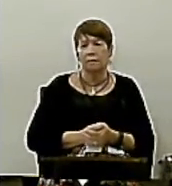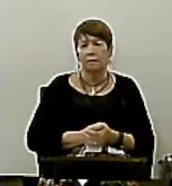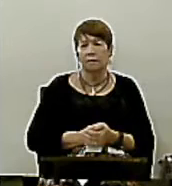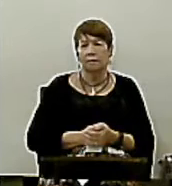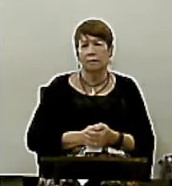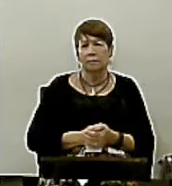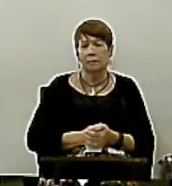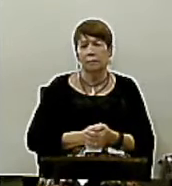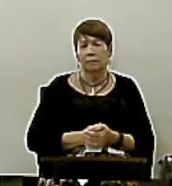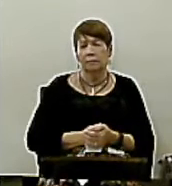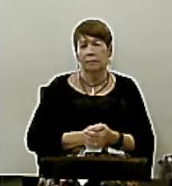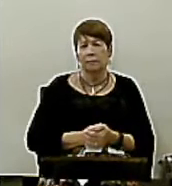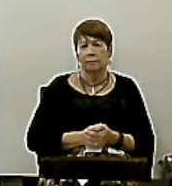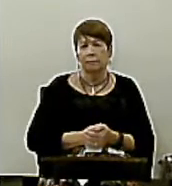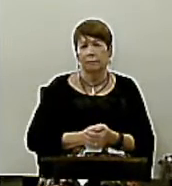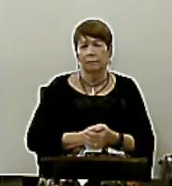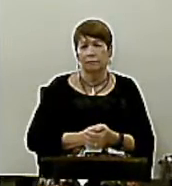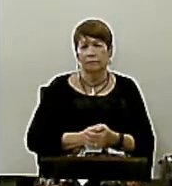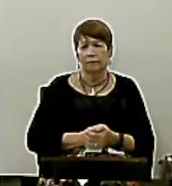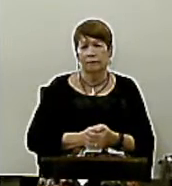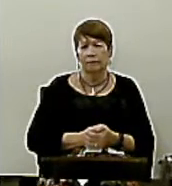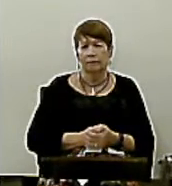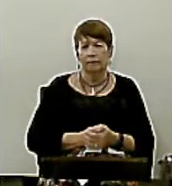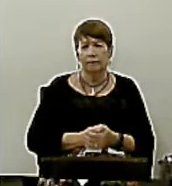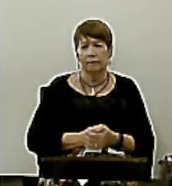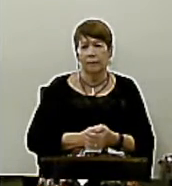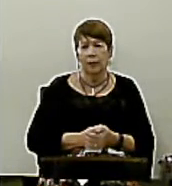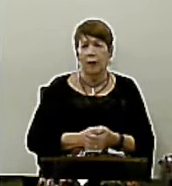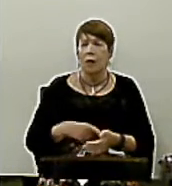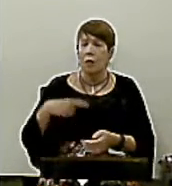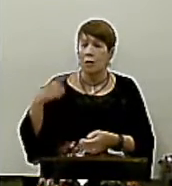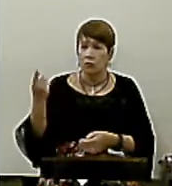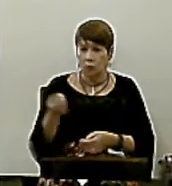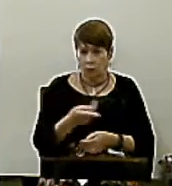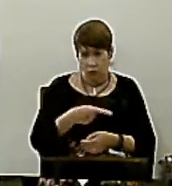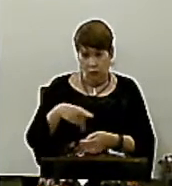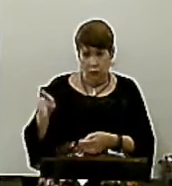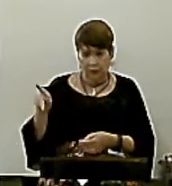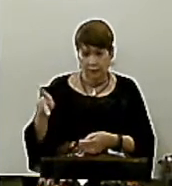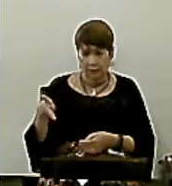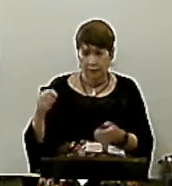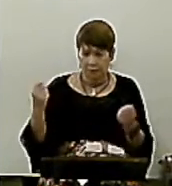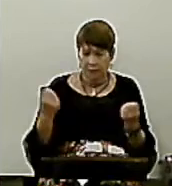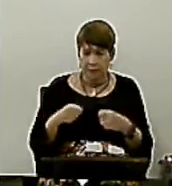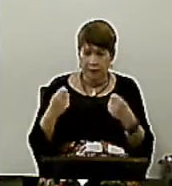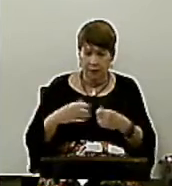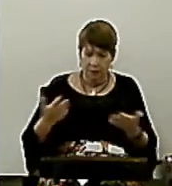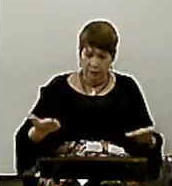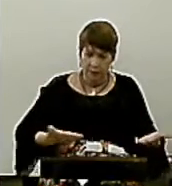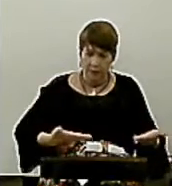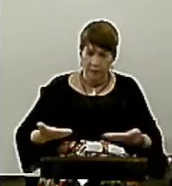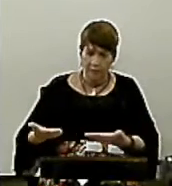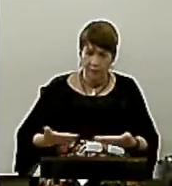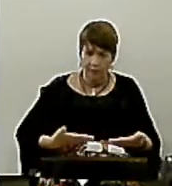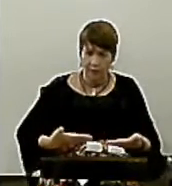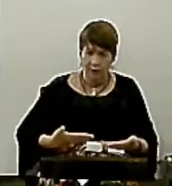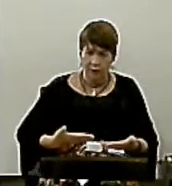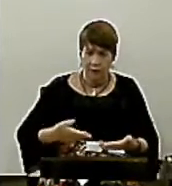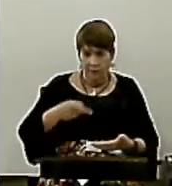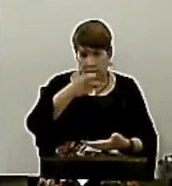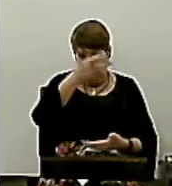Que devem Ou não Servir Para nós Mas somos nós Que lhes devemos Servir Por amor A Cristo